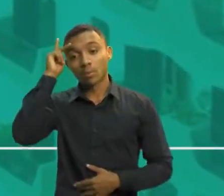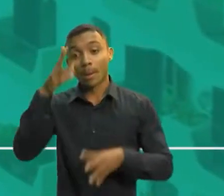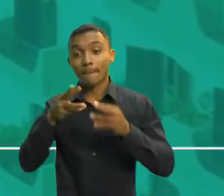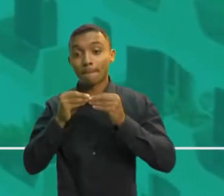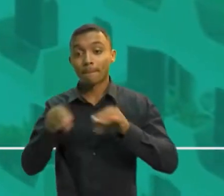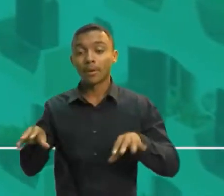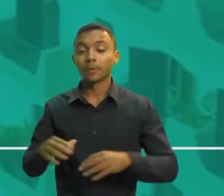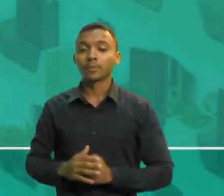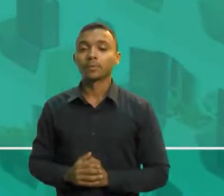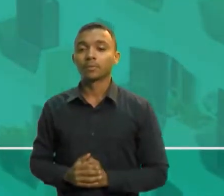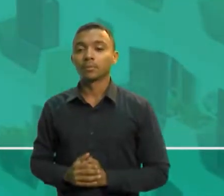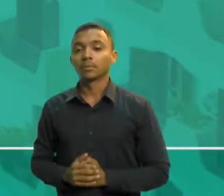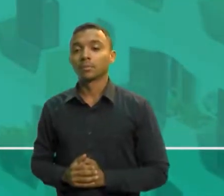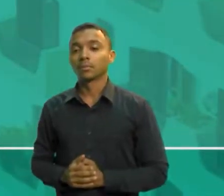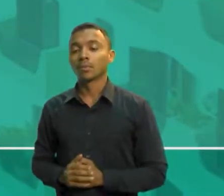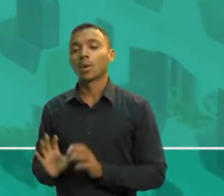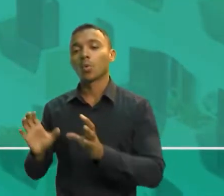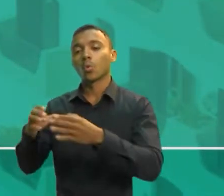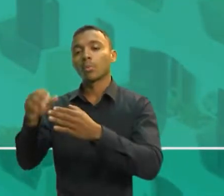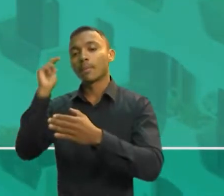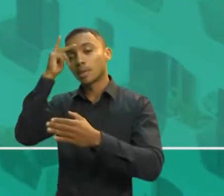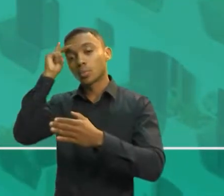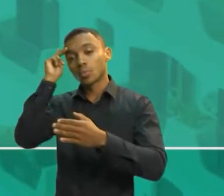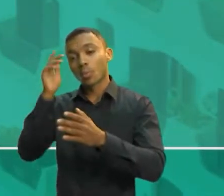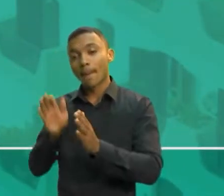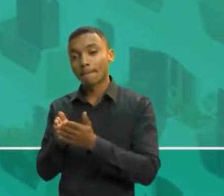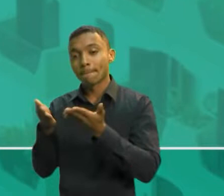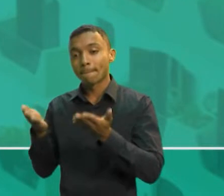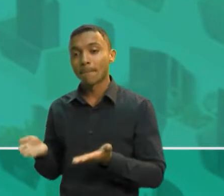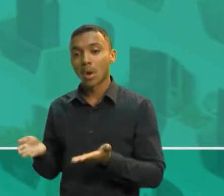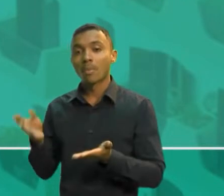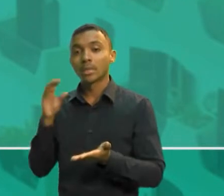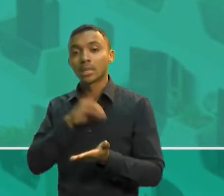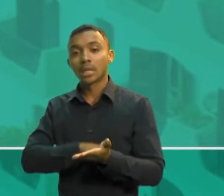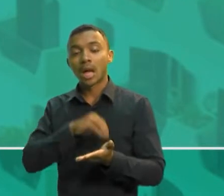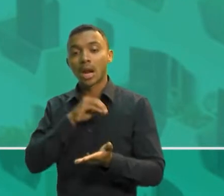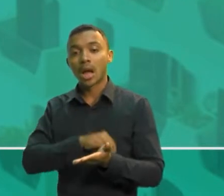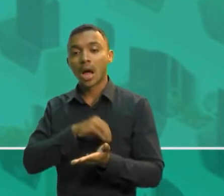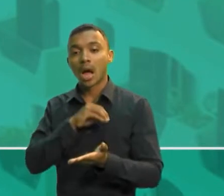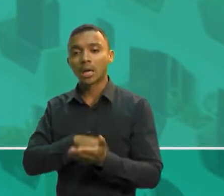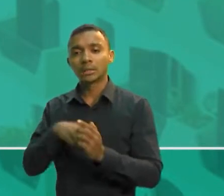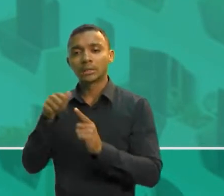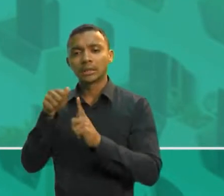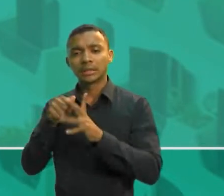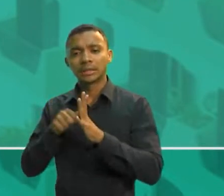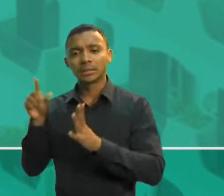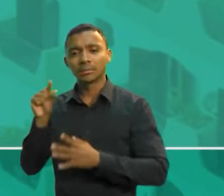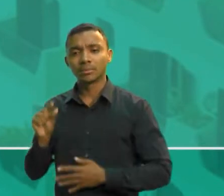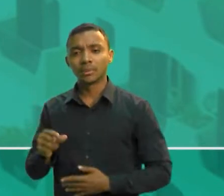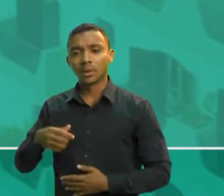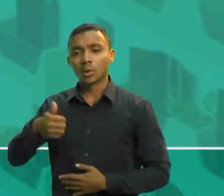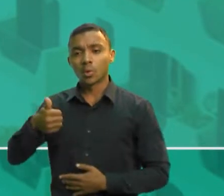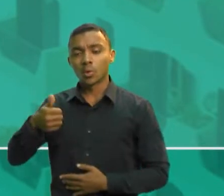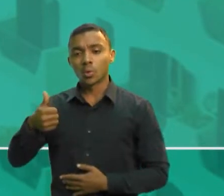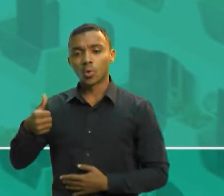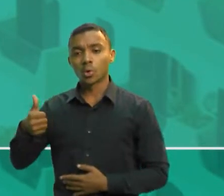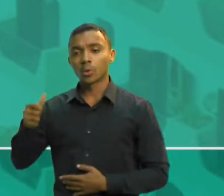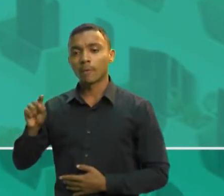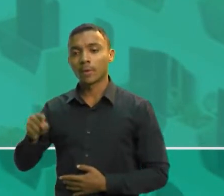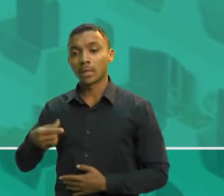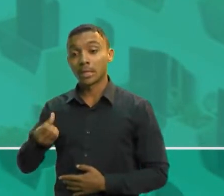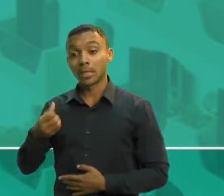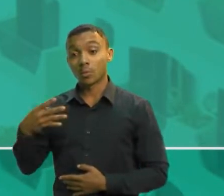pobres tiveram uma queda no rendimento médio mensal de 11,64%. A